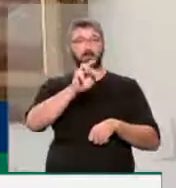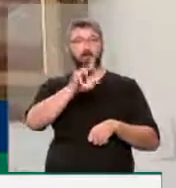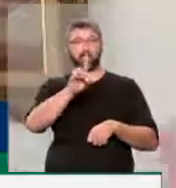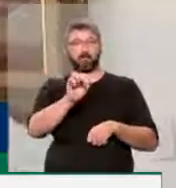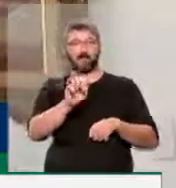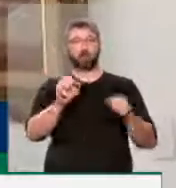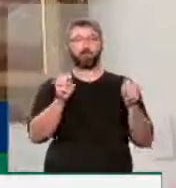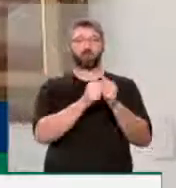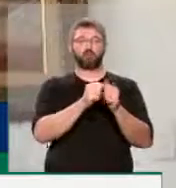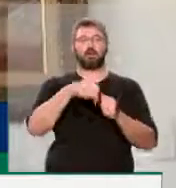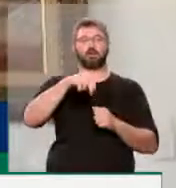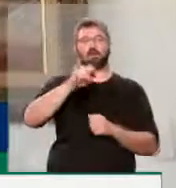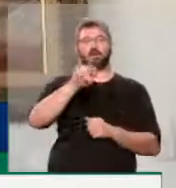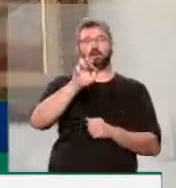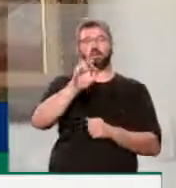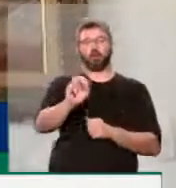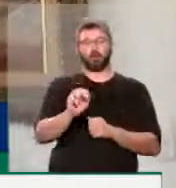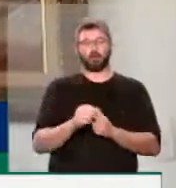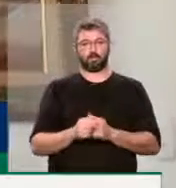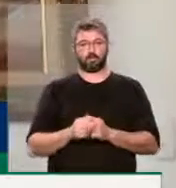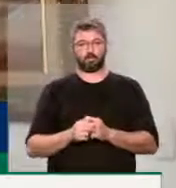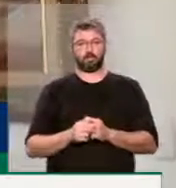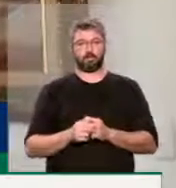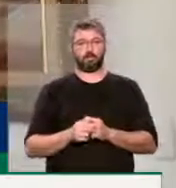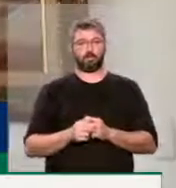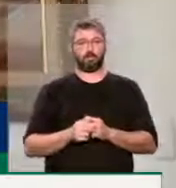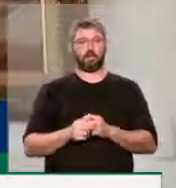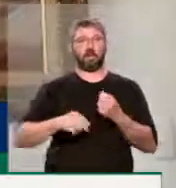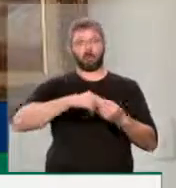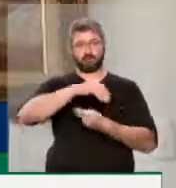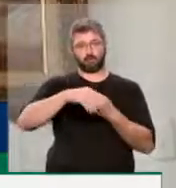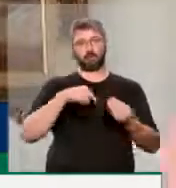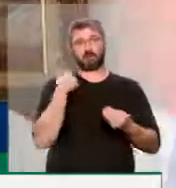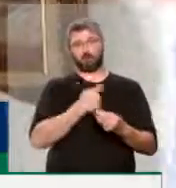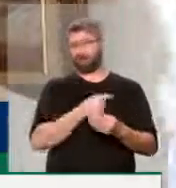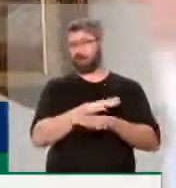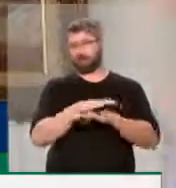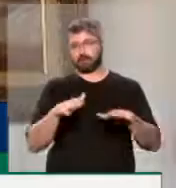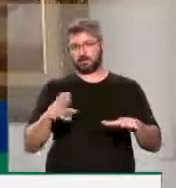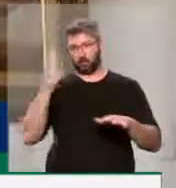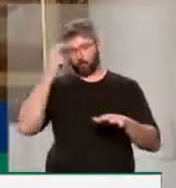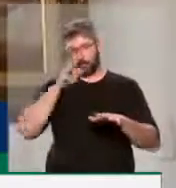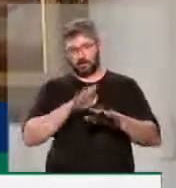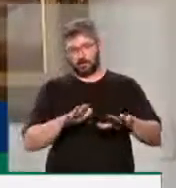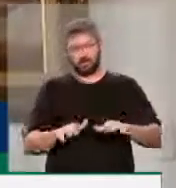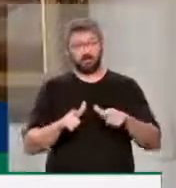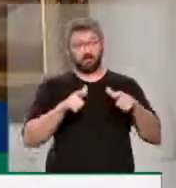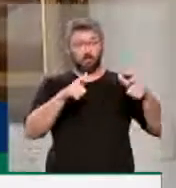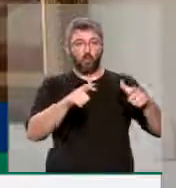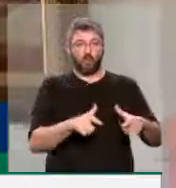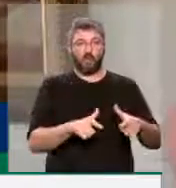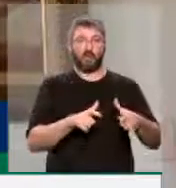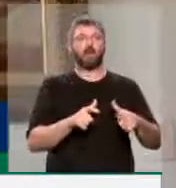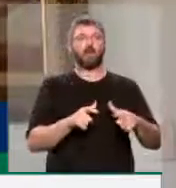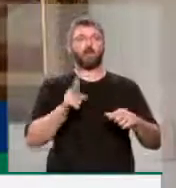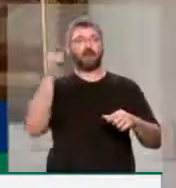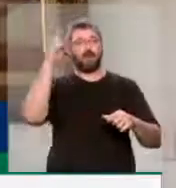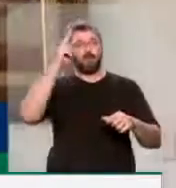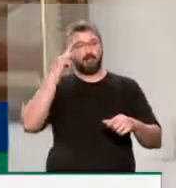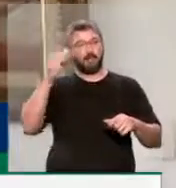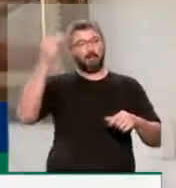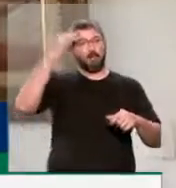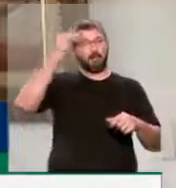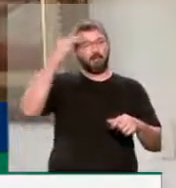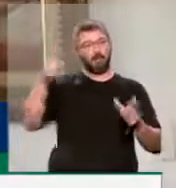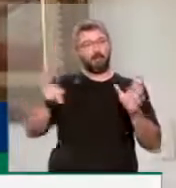e negros. A nossa formação cultural é essa. Então, você tem ali como um espaço de resgate dessa memória,